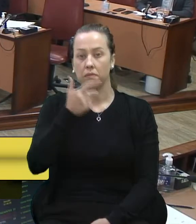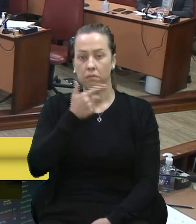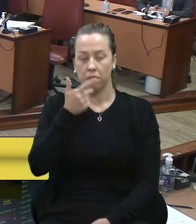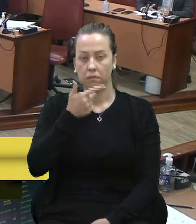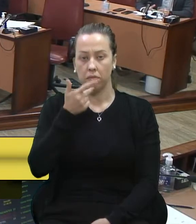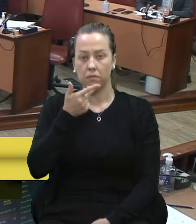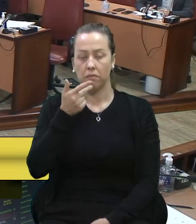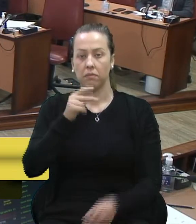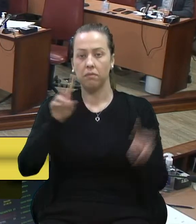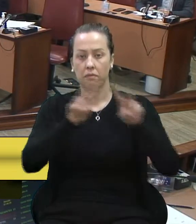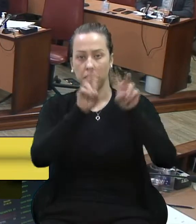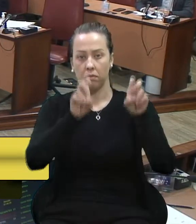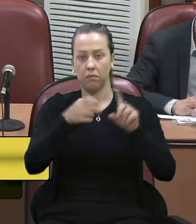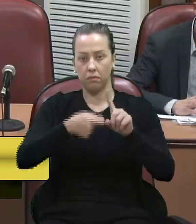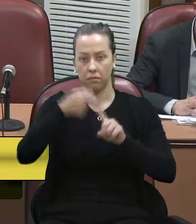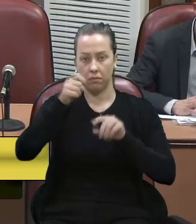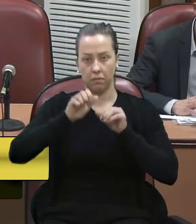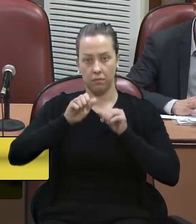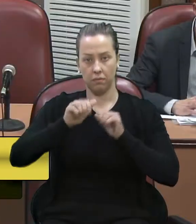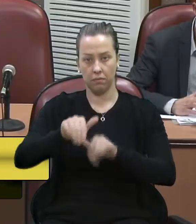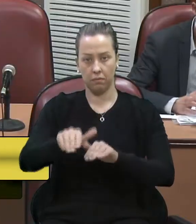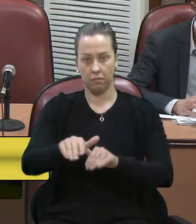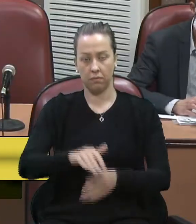pouco sobre o mês de setembro,